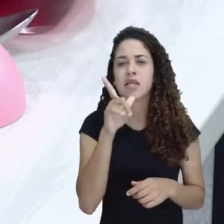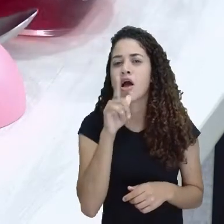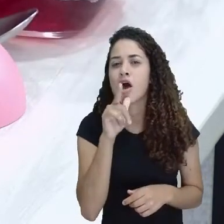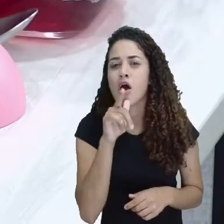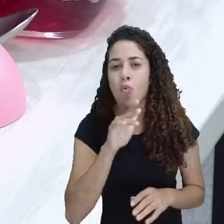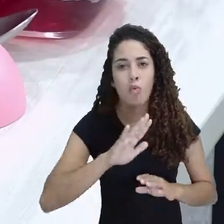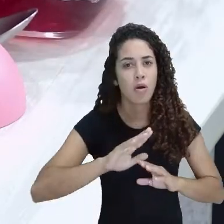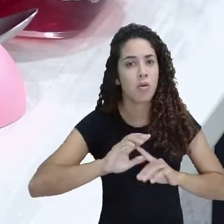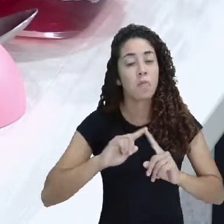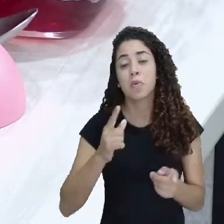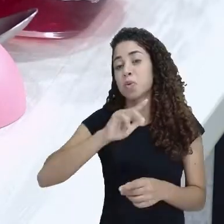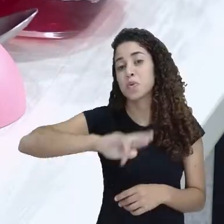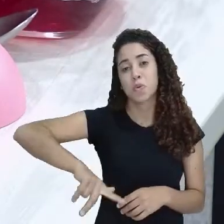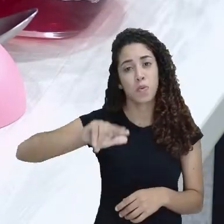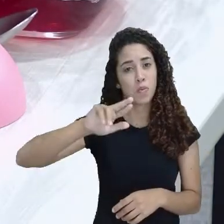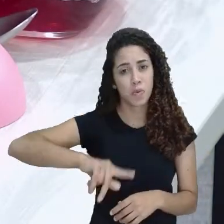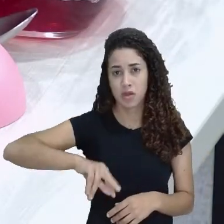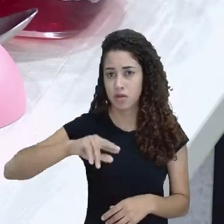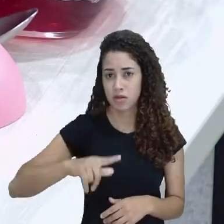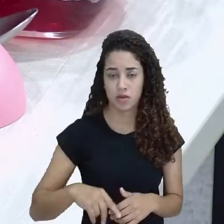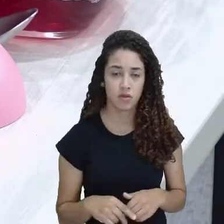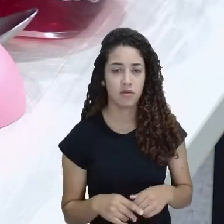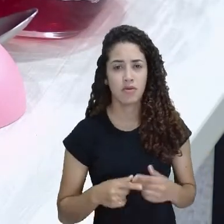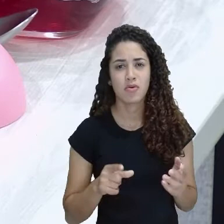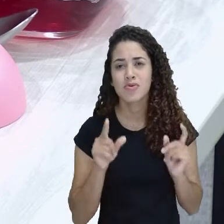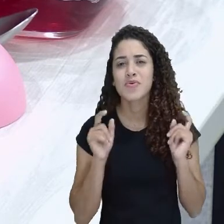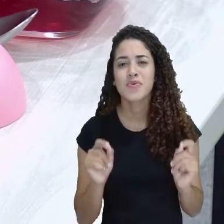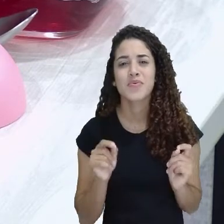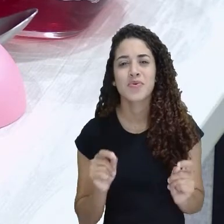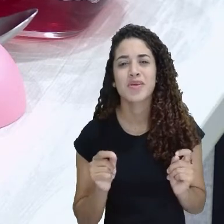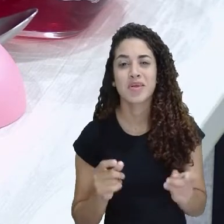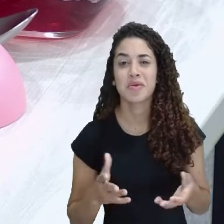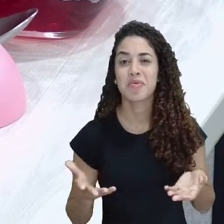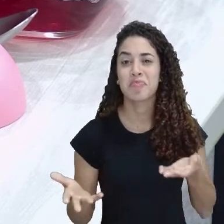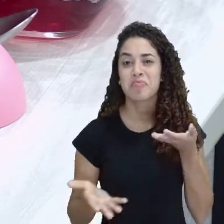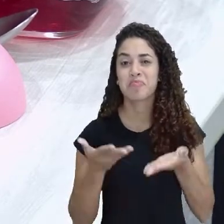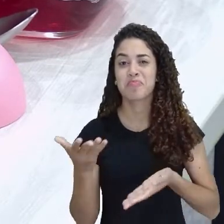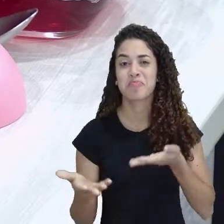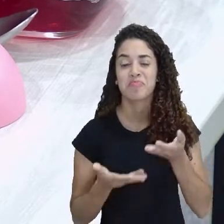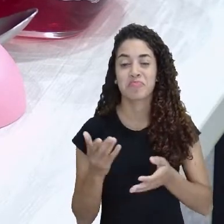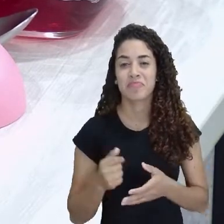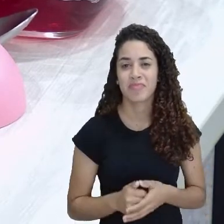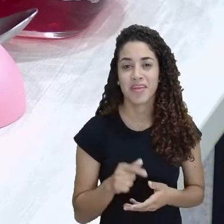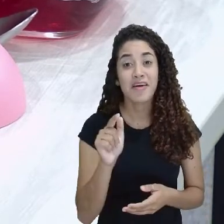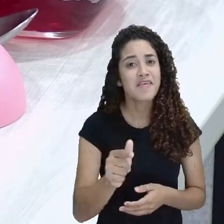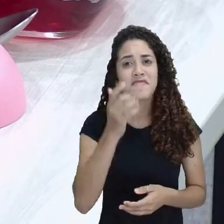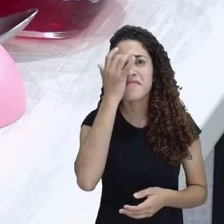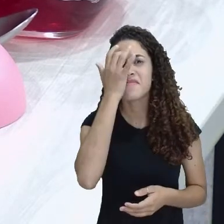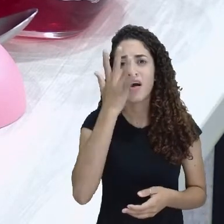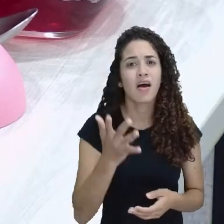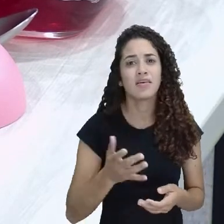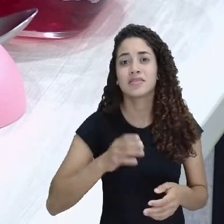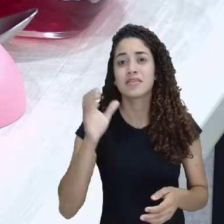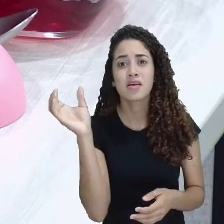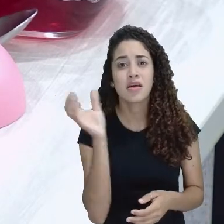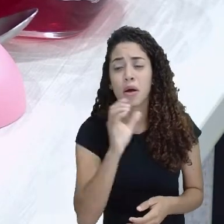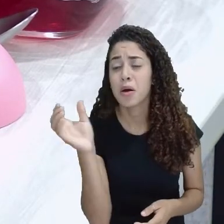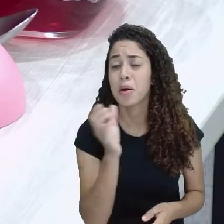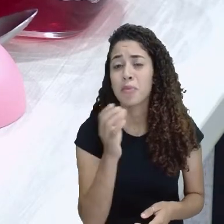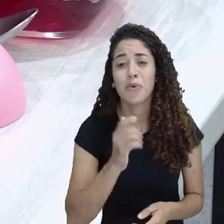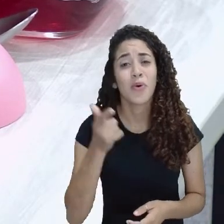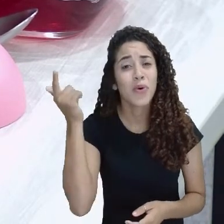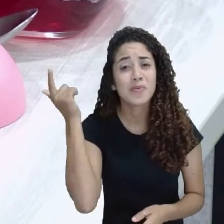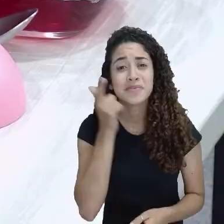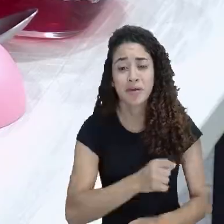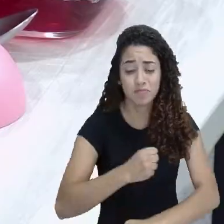tá líquido. Fala aí, Nicole, o que é isso? O é que você acha? É bem fácil e rápido de fazer nessa receita. Muito,